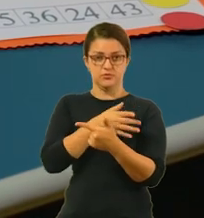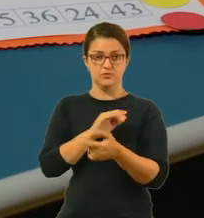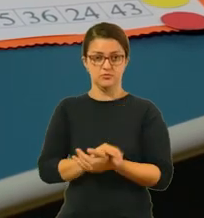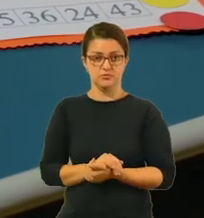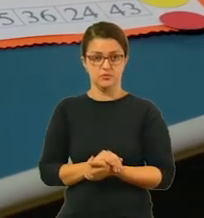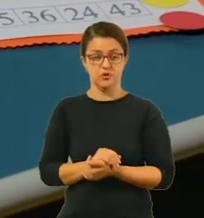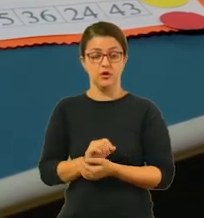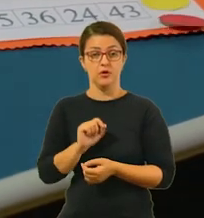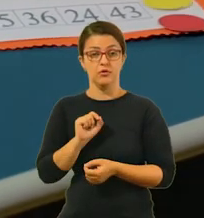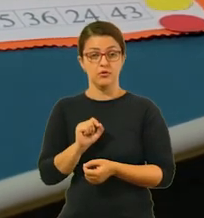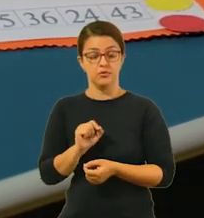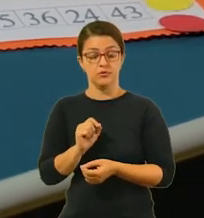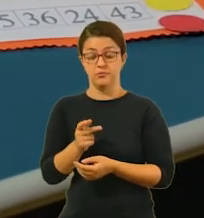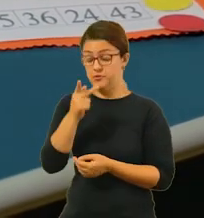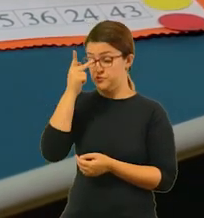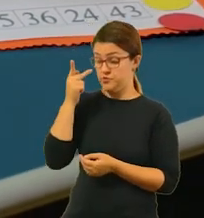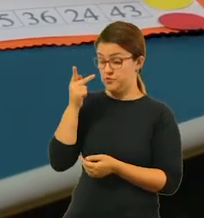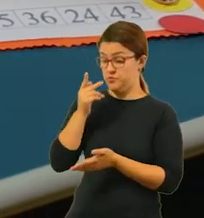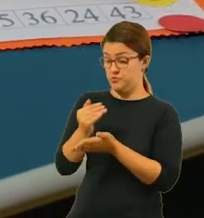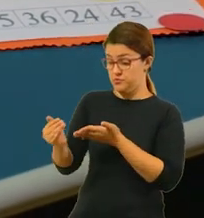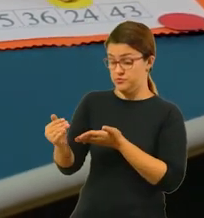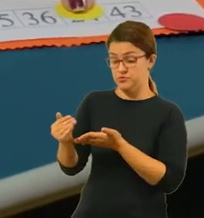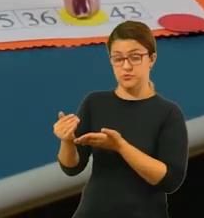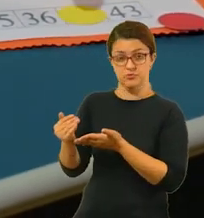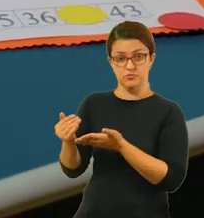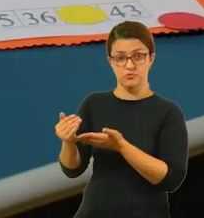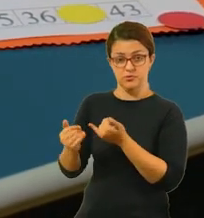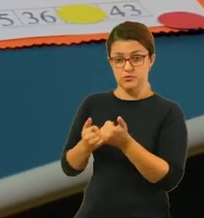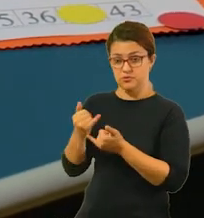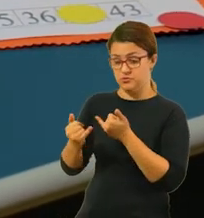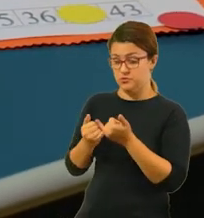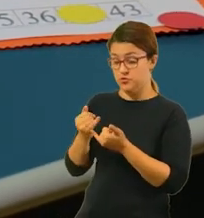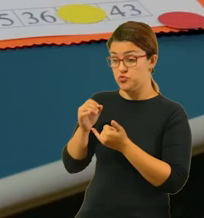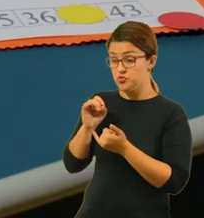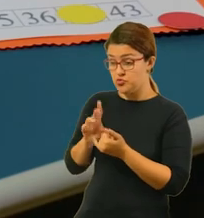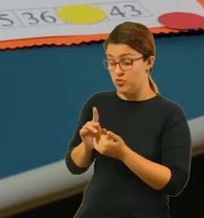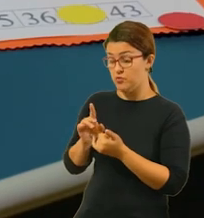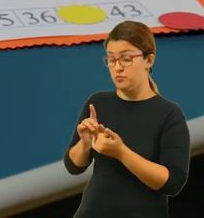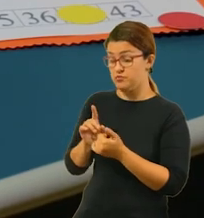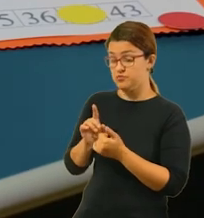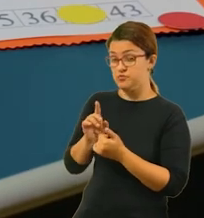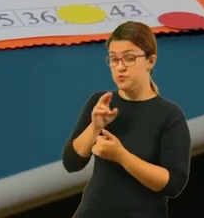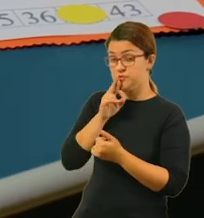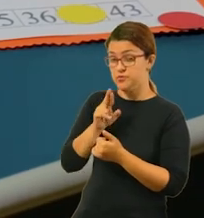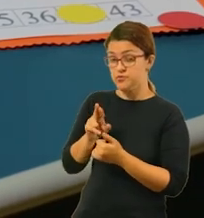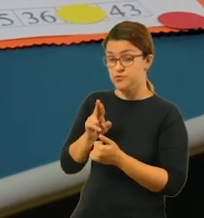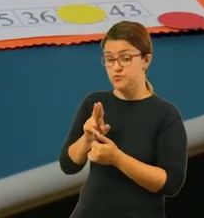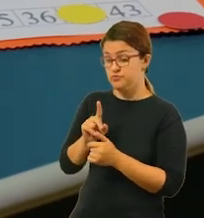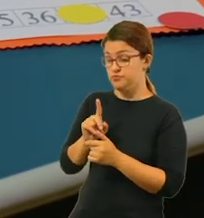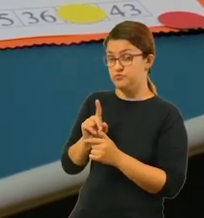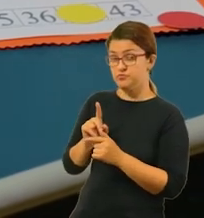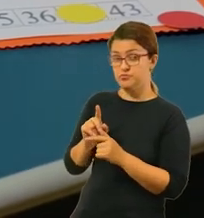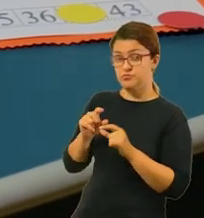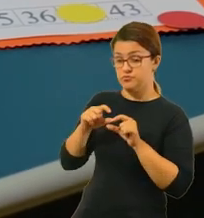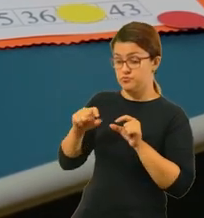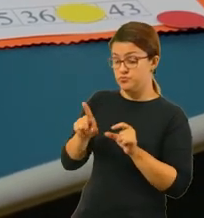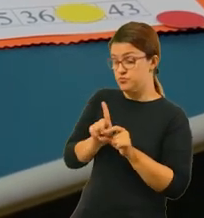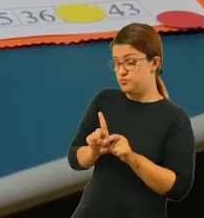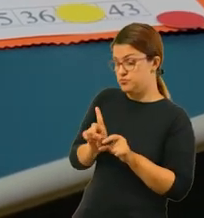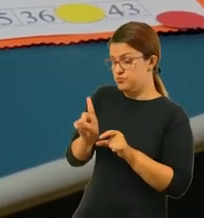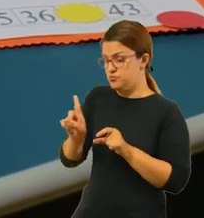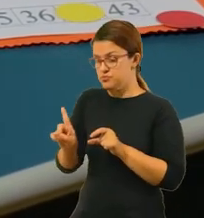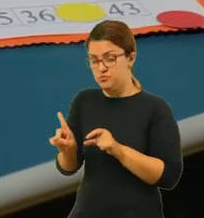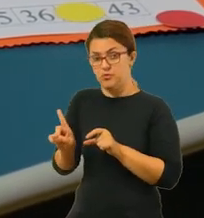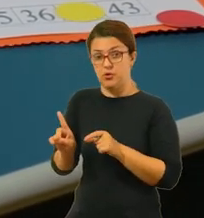Nesse caso, a pessoa que começou o jogo só vai avançar 1 casa, porque o resto foi 1. Então, ela só vai avançar de acordo com o